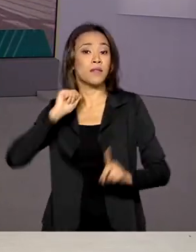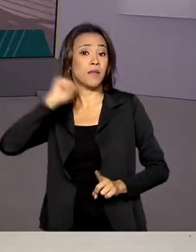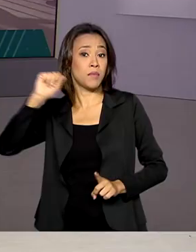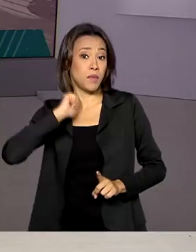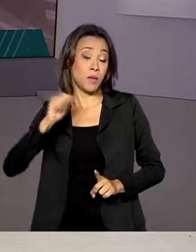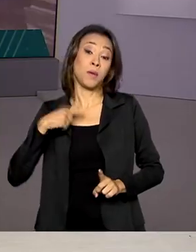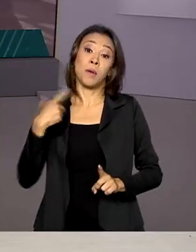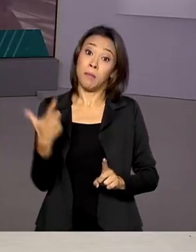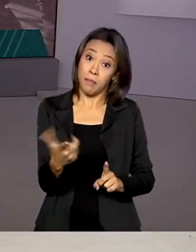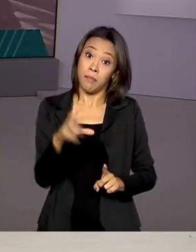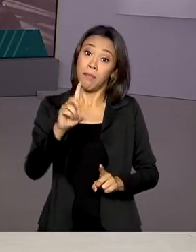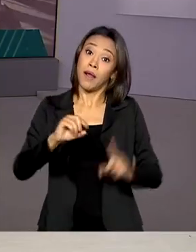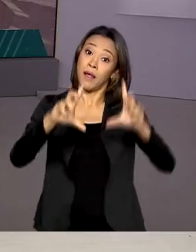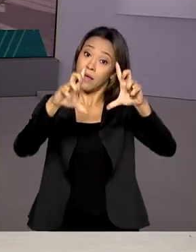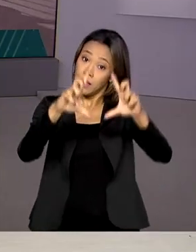pandemia na economia brasileira.